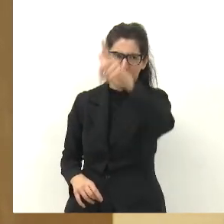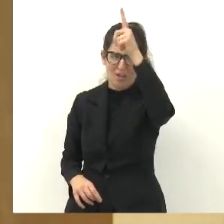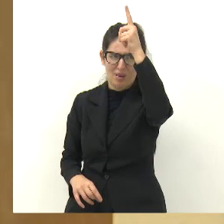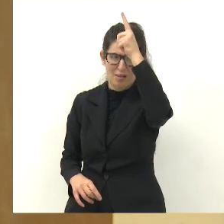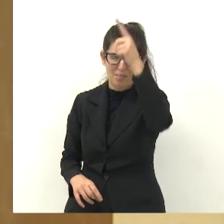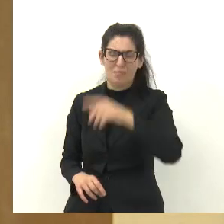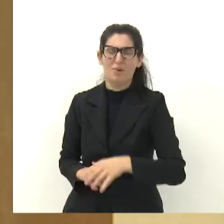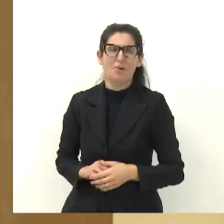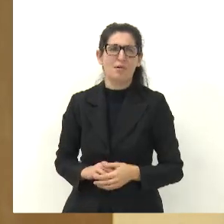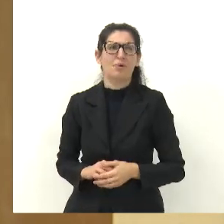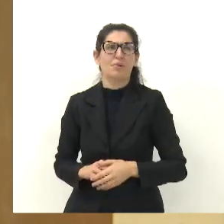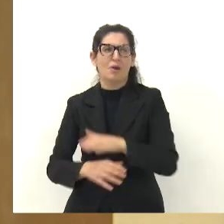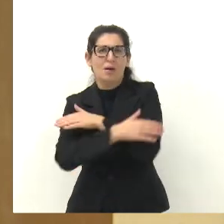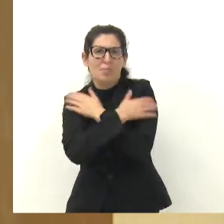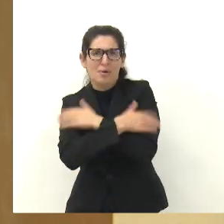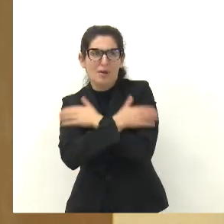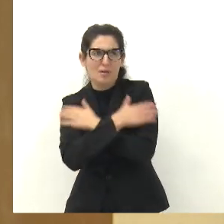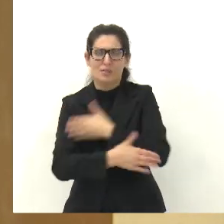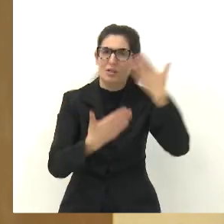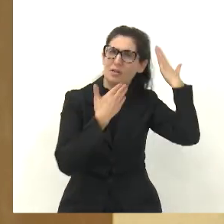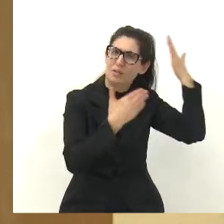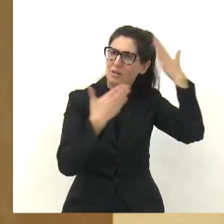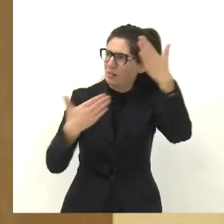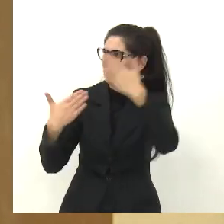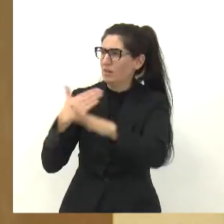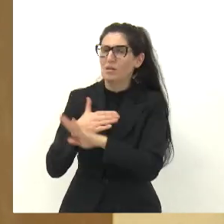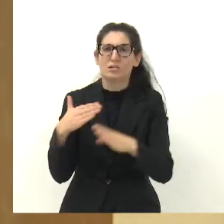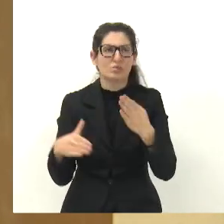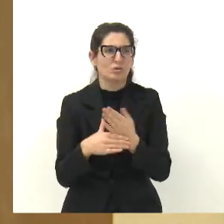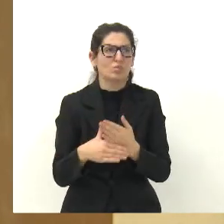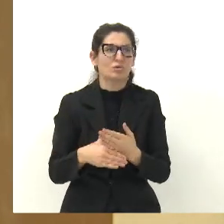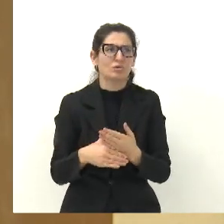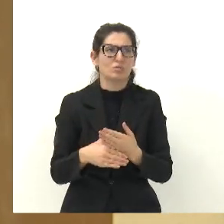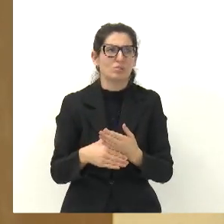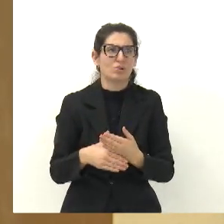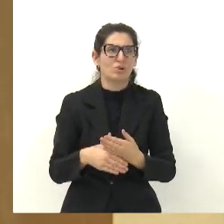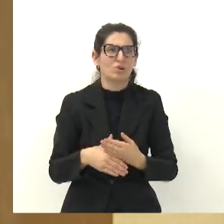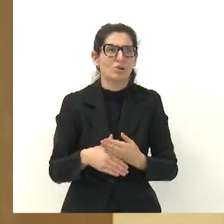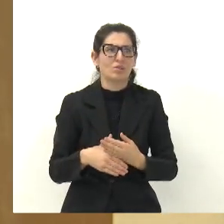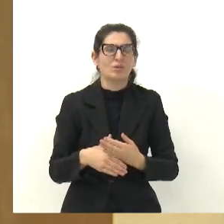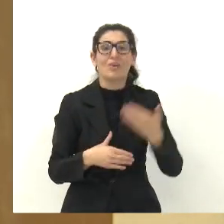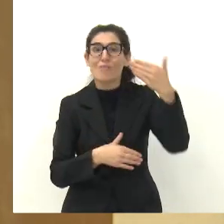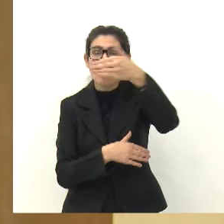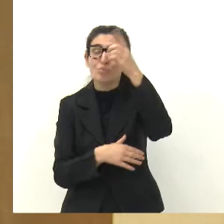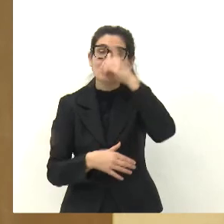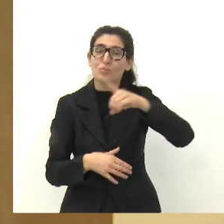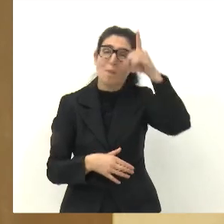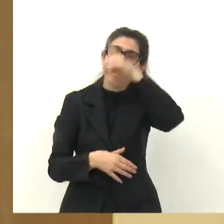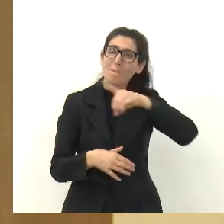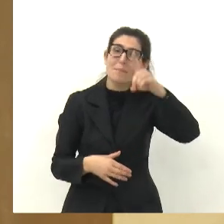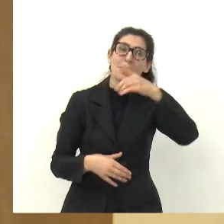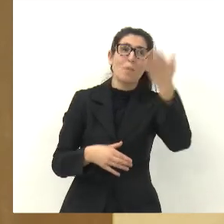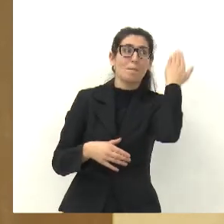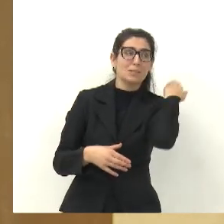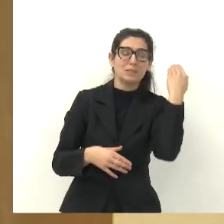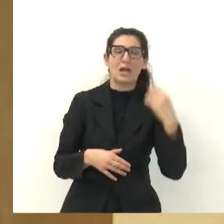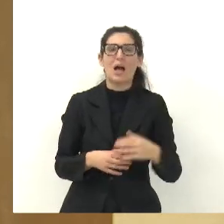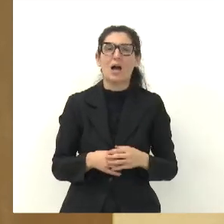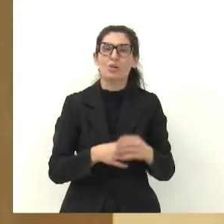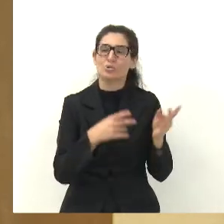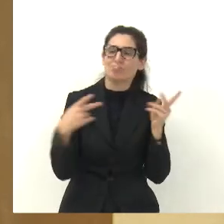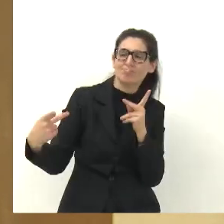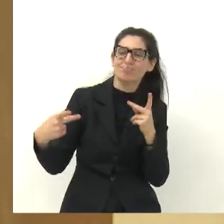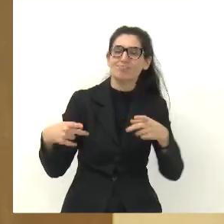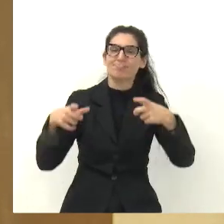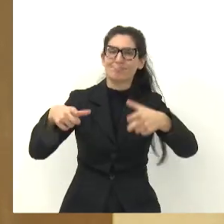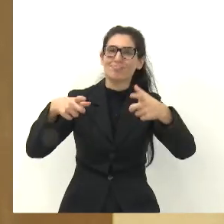vereador. mas eu quero agradecer a todos que passaram no gabinete itinerante ali no domingo, e vocês vão ter o retorno desse vereador. Muito